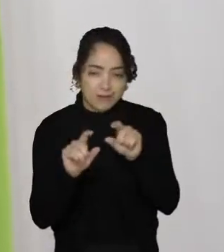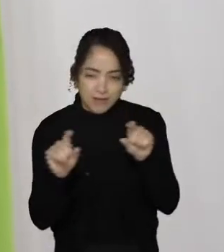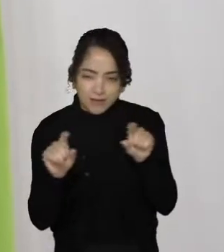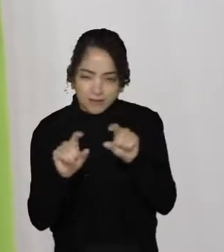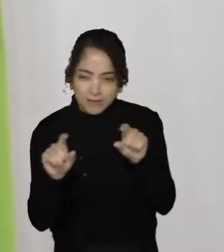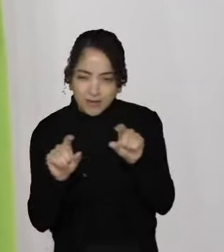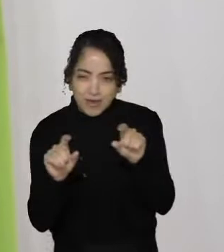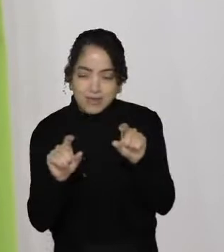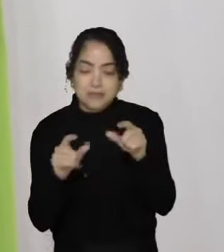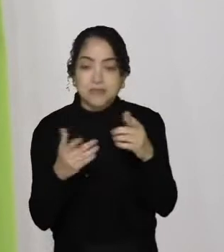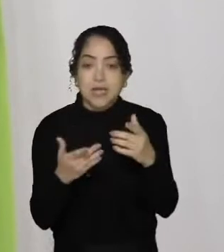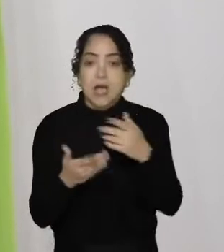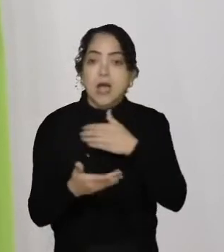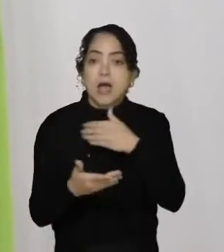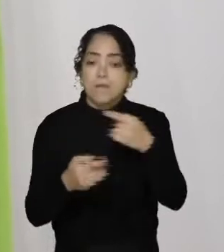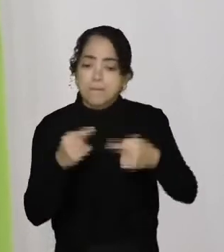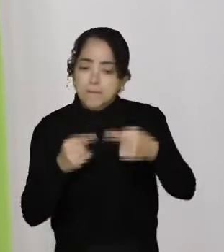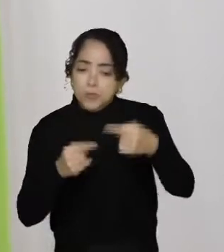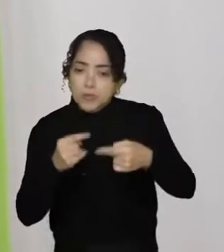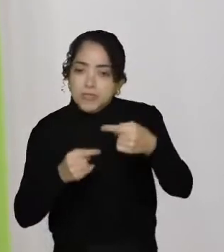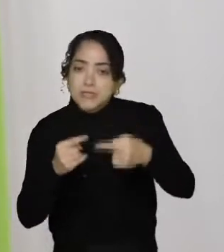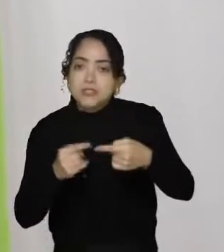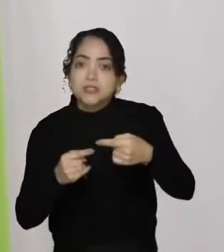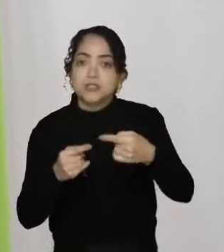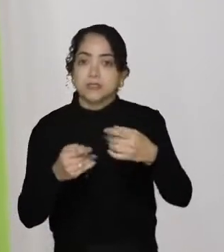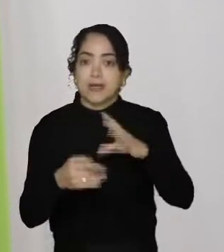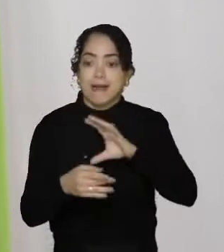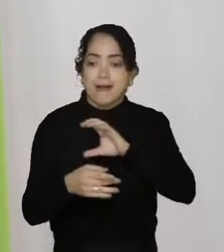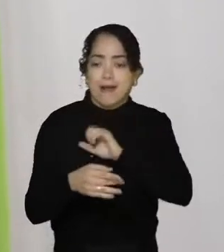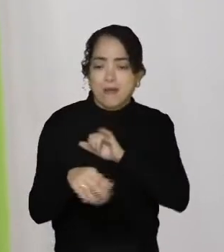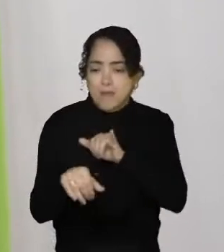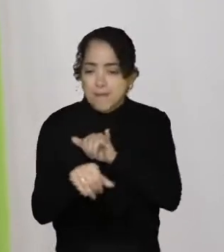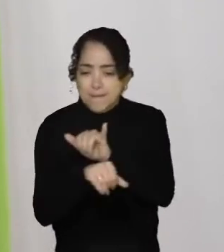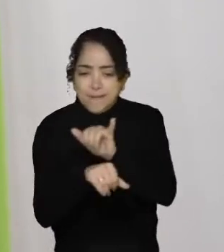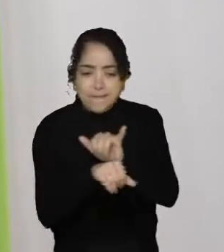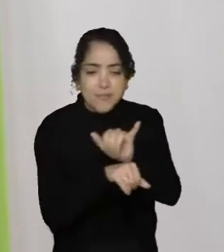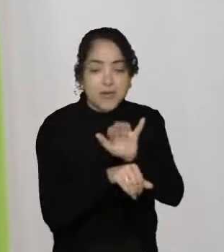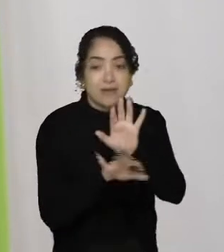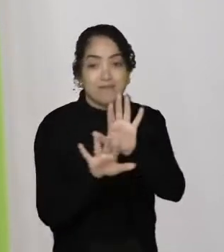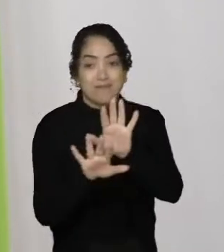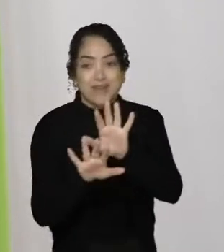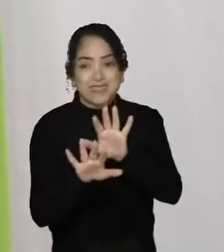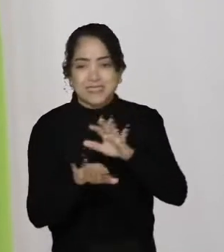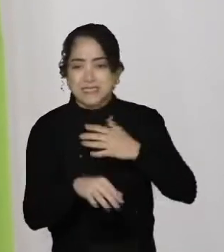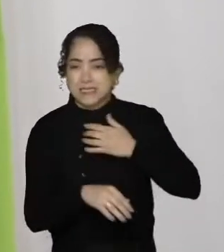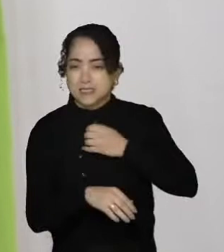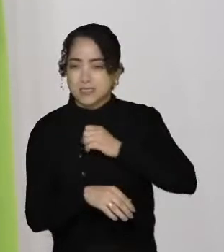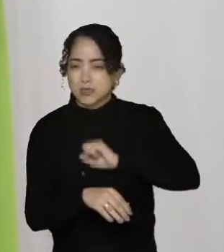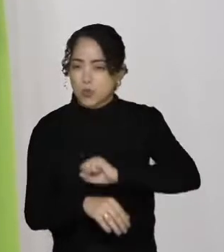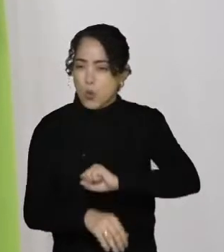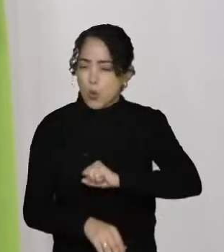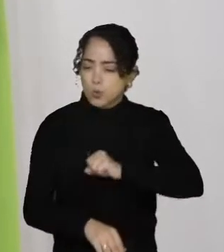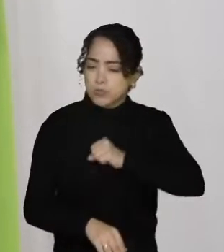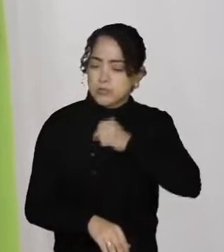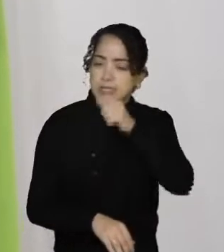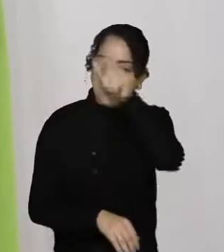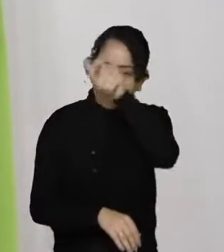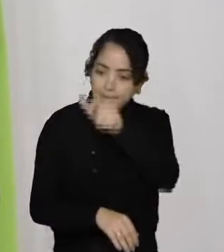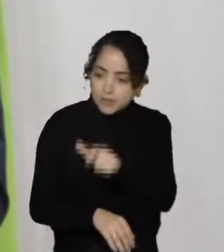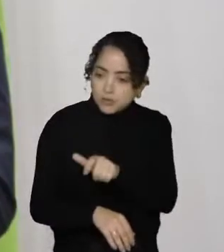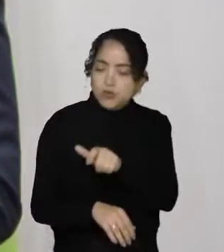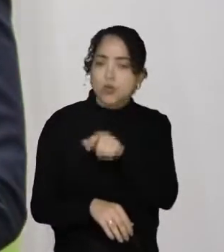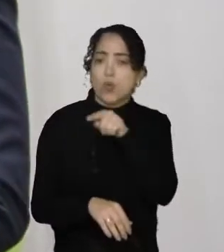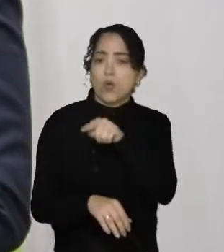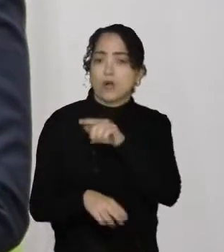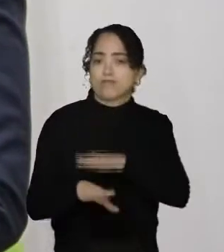a política, ela ama a traição, mas ela odeia o traidor. O traidor, ele é